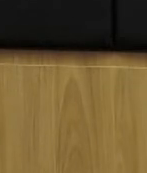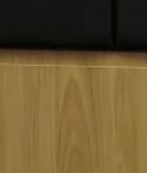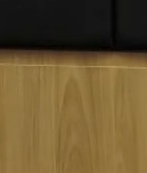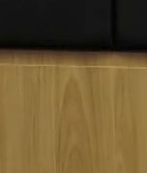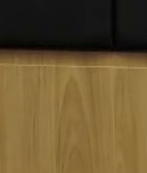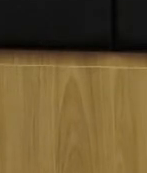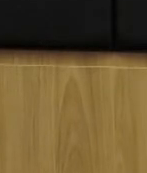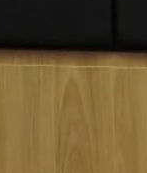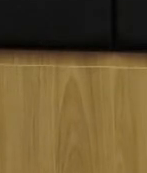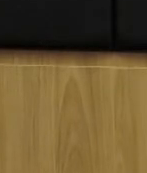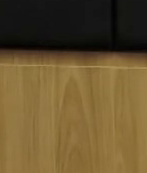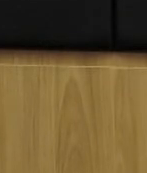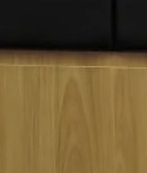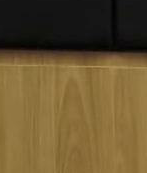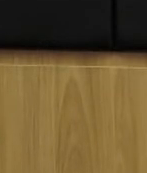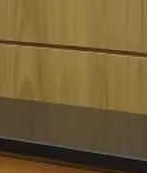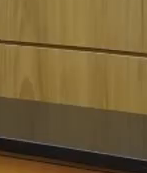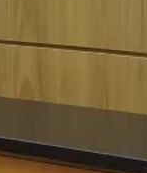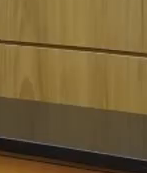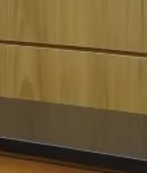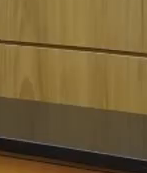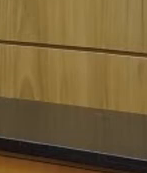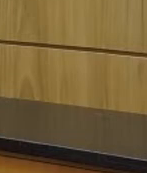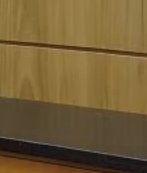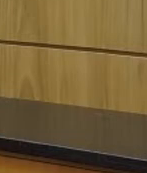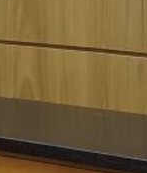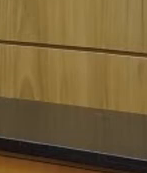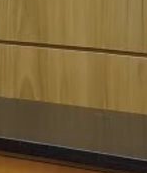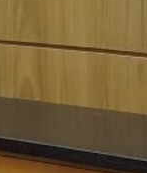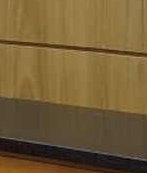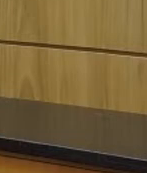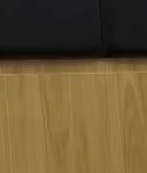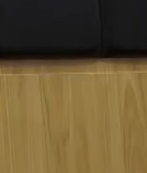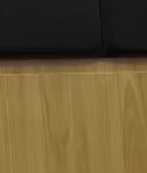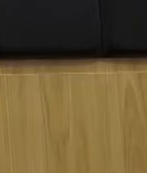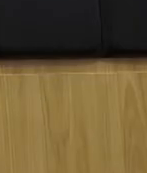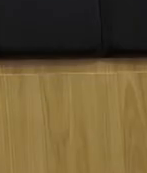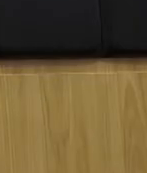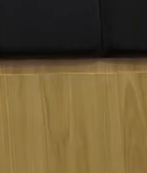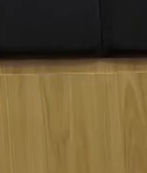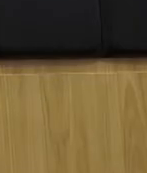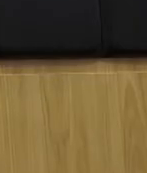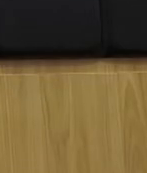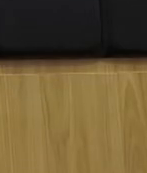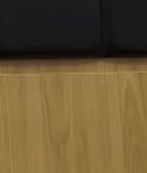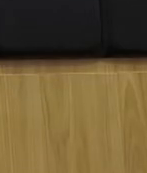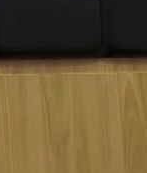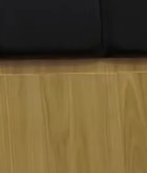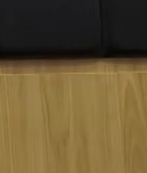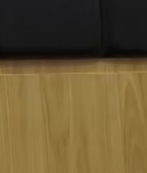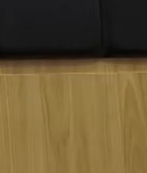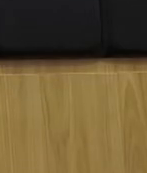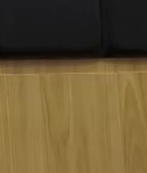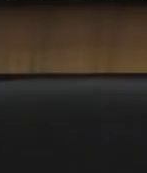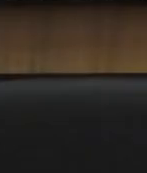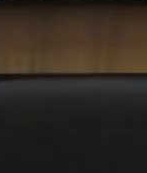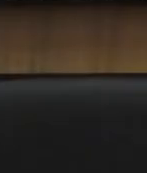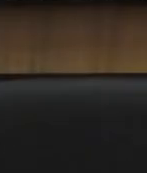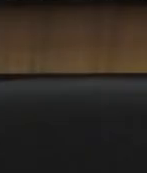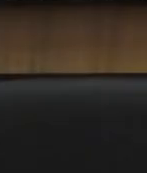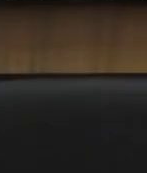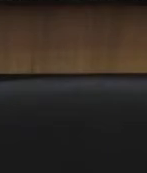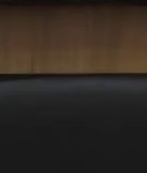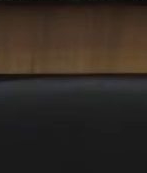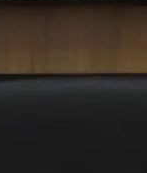Negra de Florianópolis, Gisele Marques, esteve na Assembleia Legislativa. Ela usou a tribuna para falar de uma realidade que